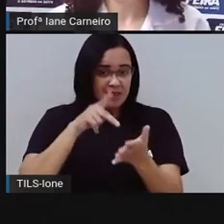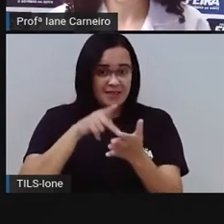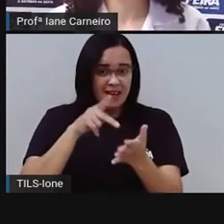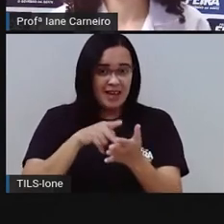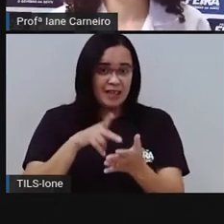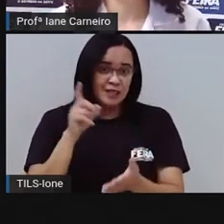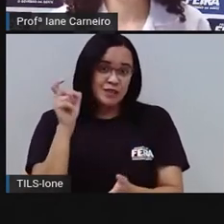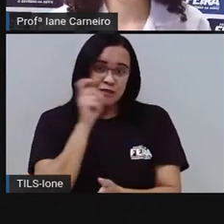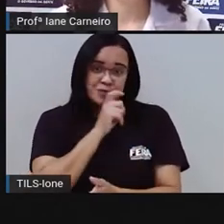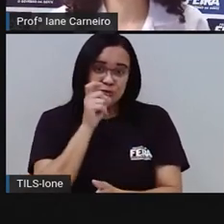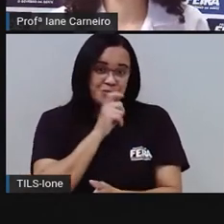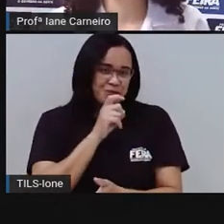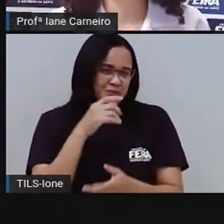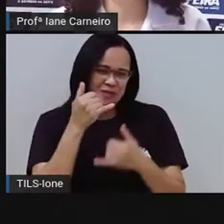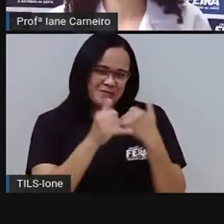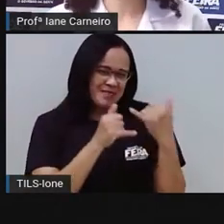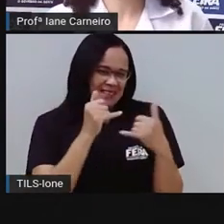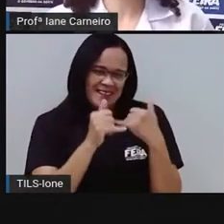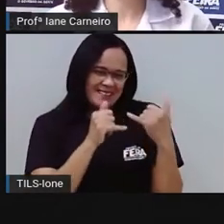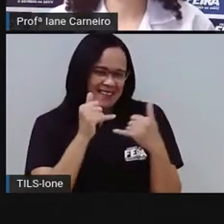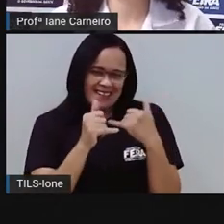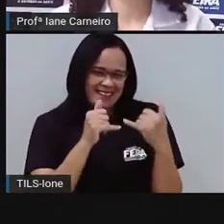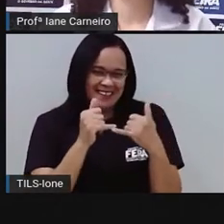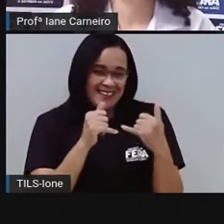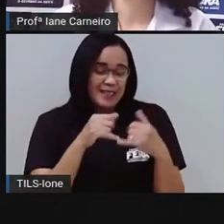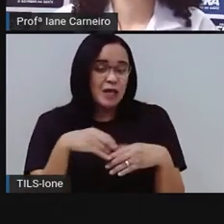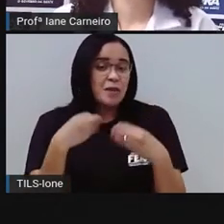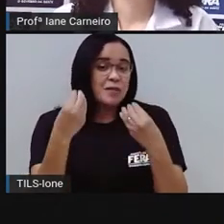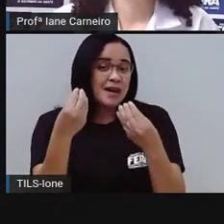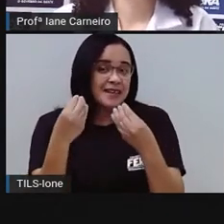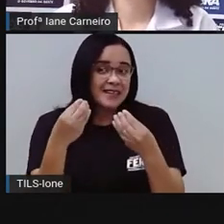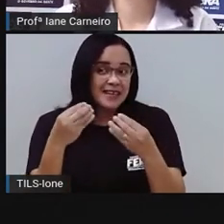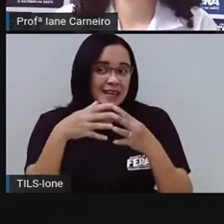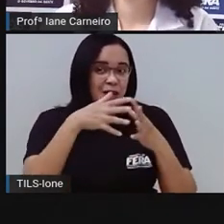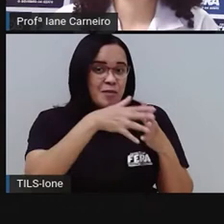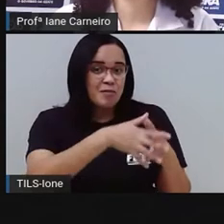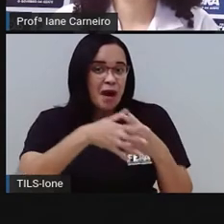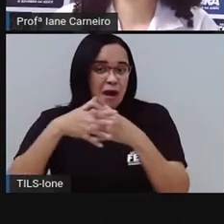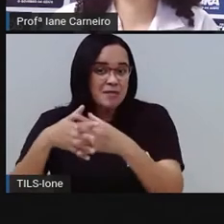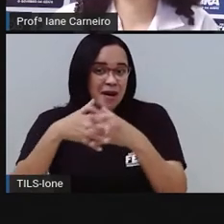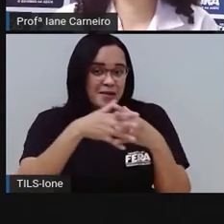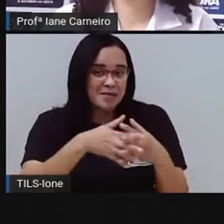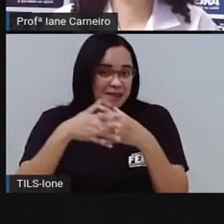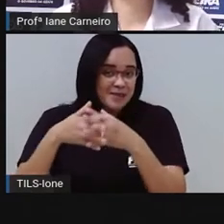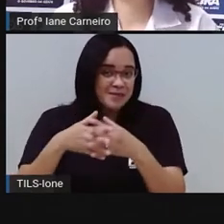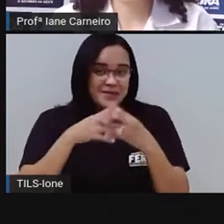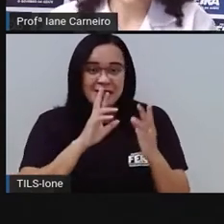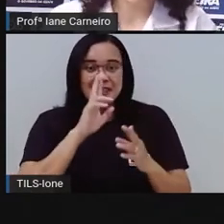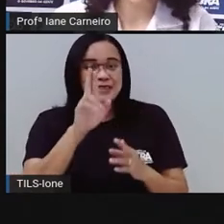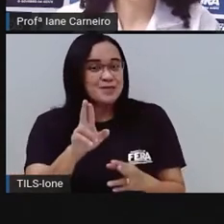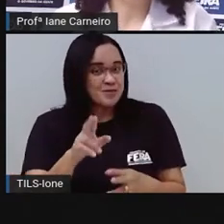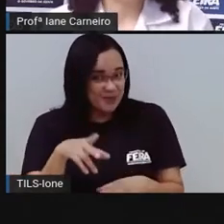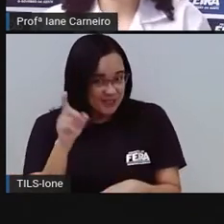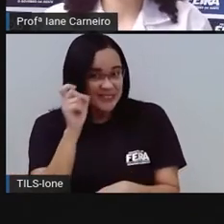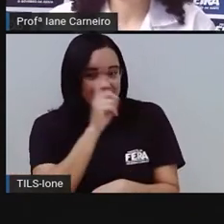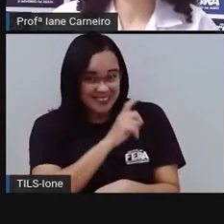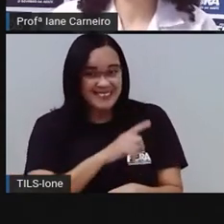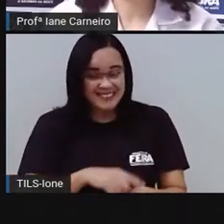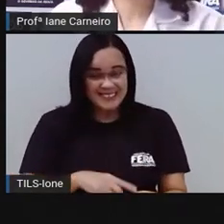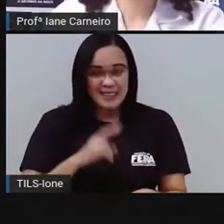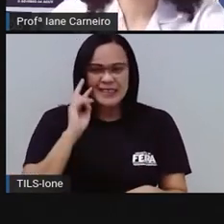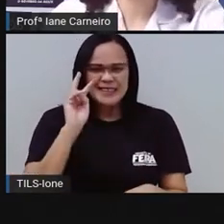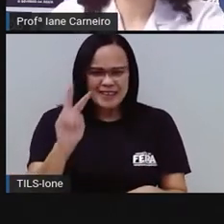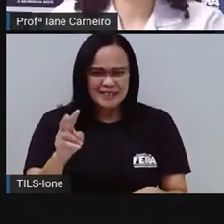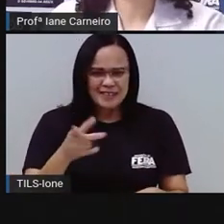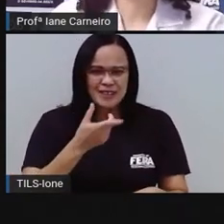atrapalhar a gente na hora de tentar encontrar uma resposta, né? Então, tem aqui, ó, o super-herói com a capa, né? E